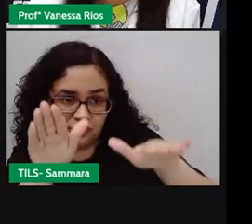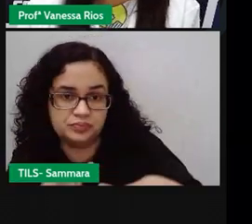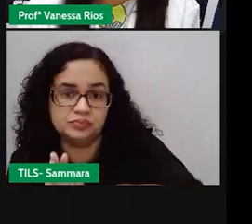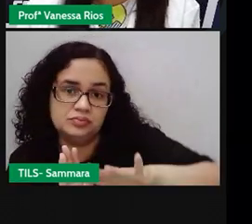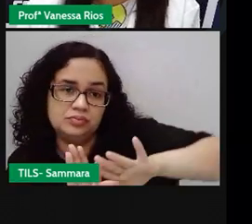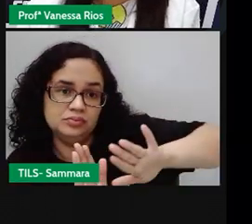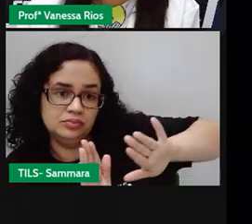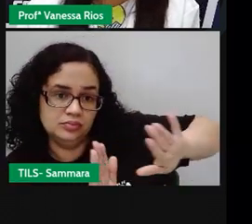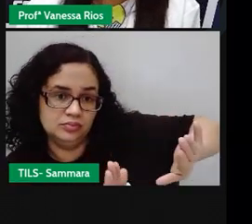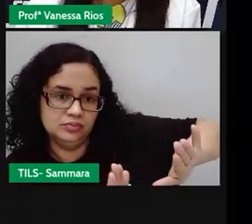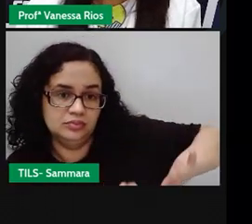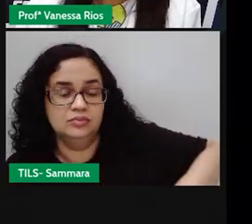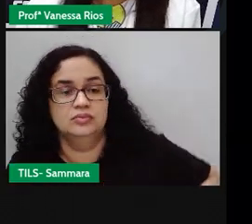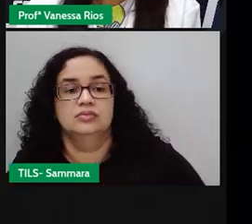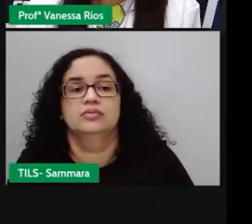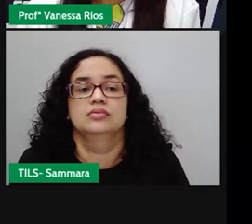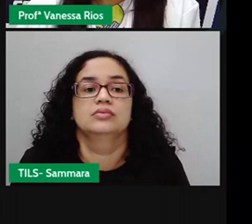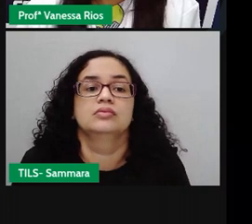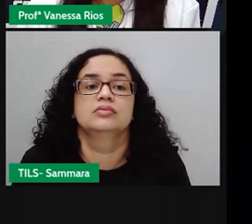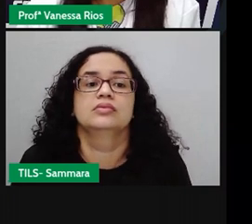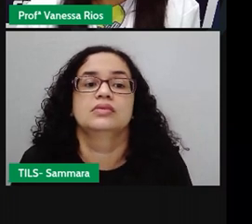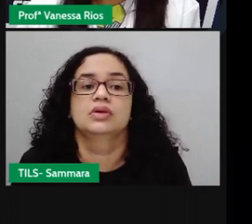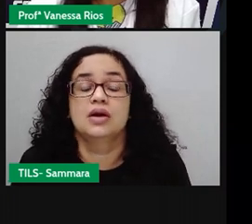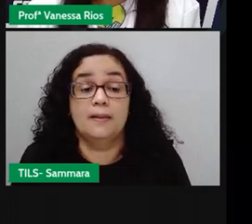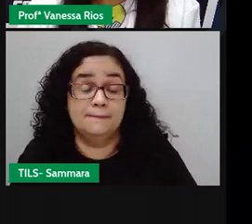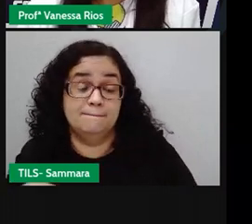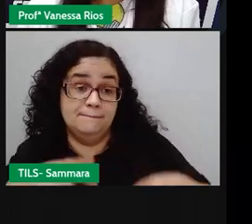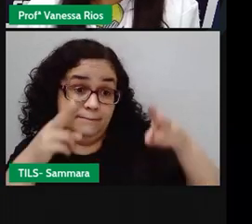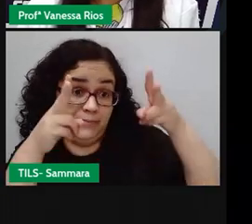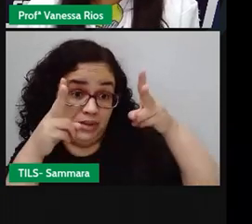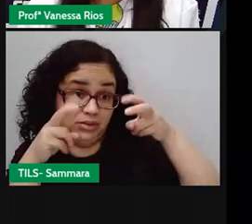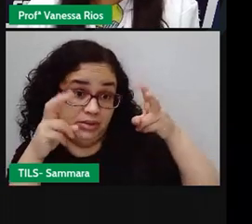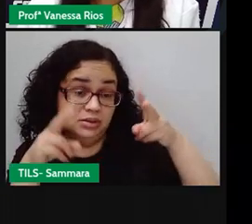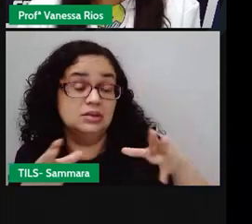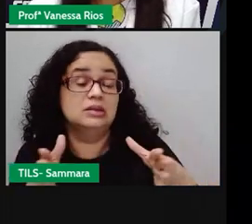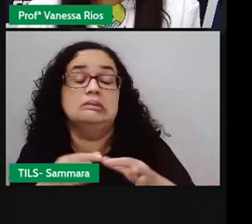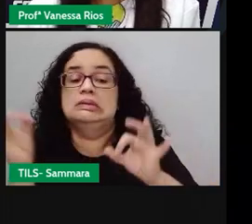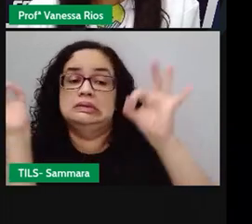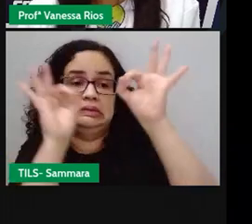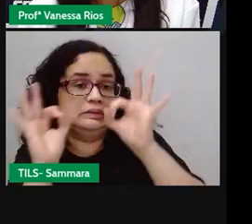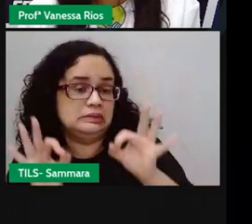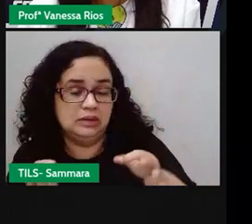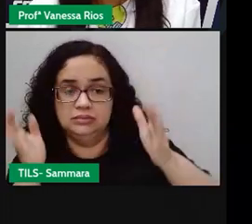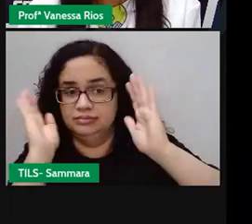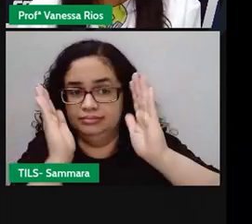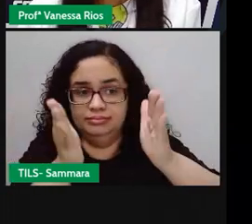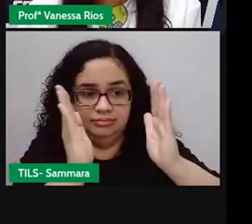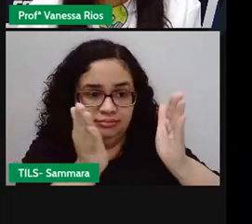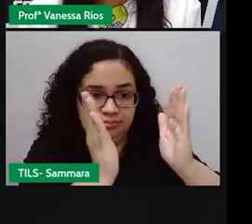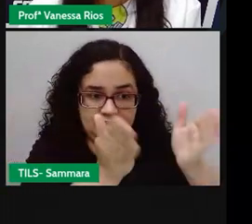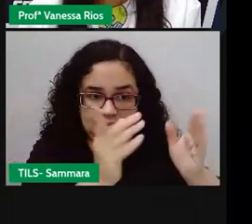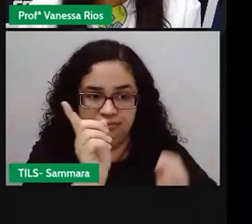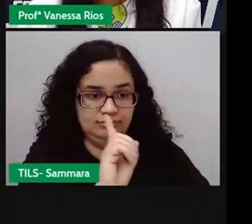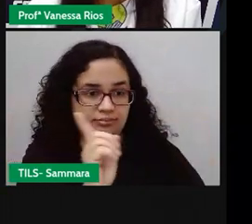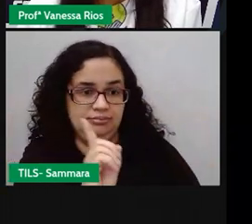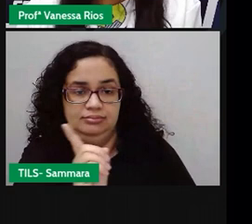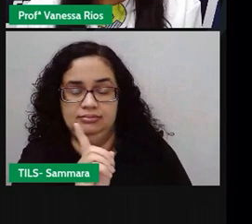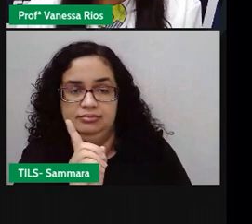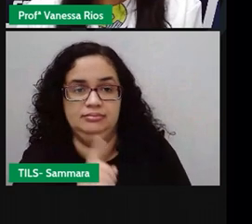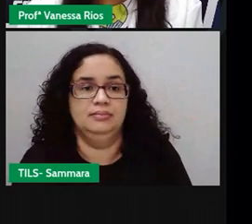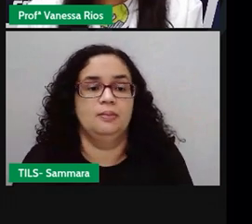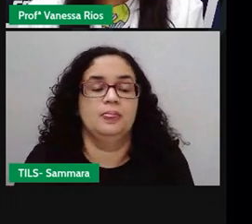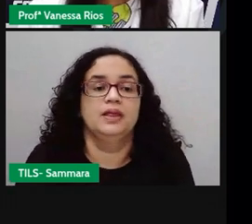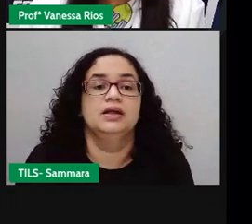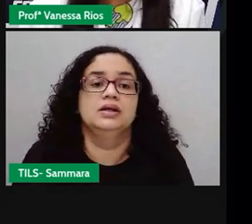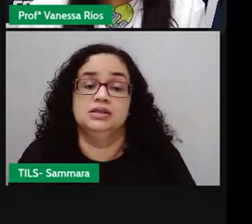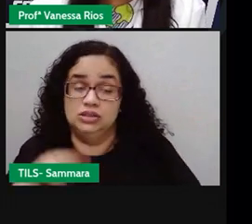cantinho do salão. Então aí a gente já percebe que é um trecho também que está fora da ordem, né? A